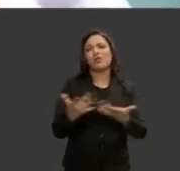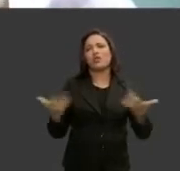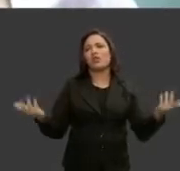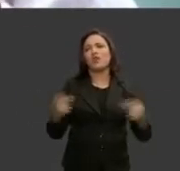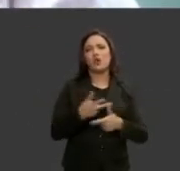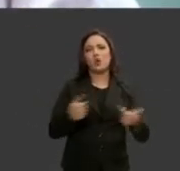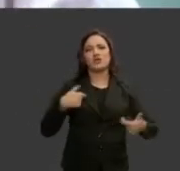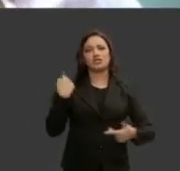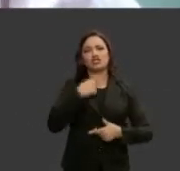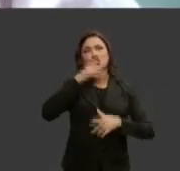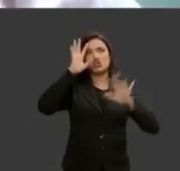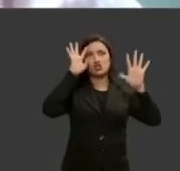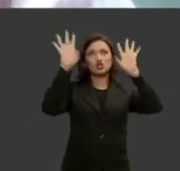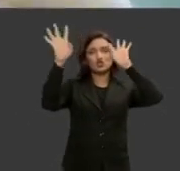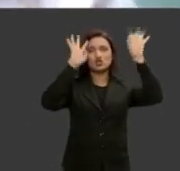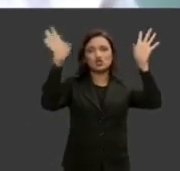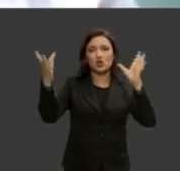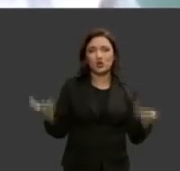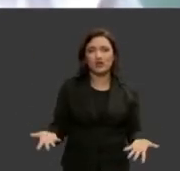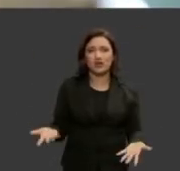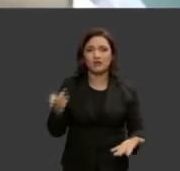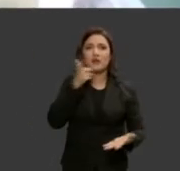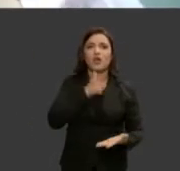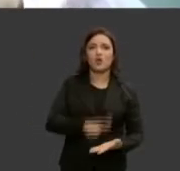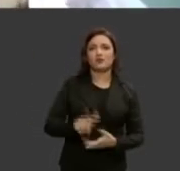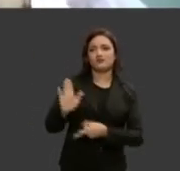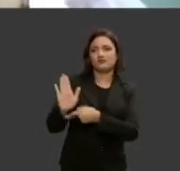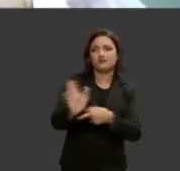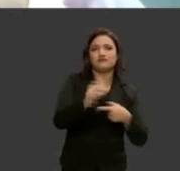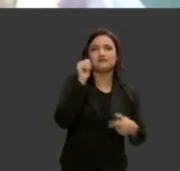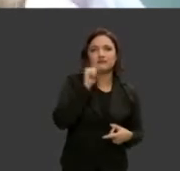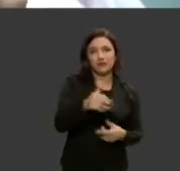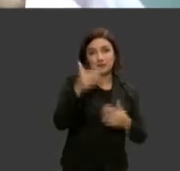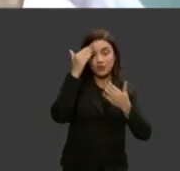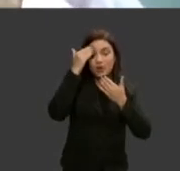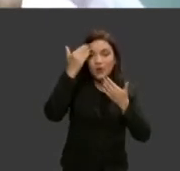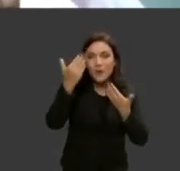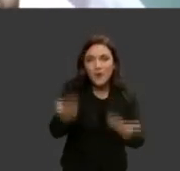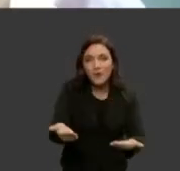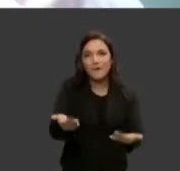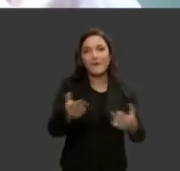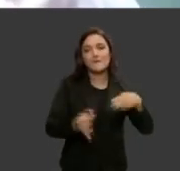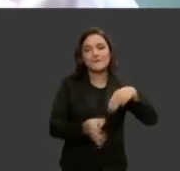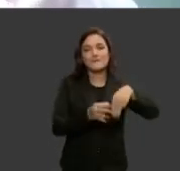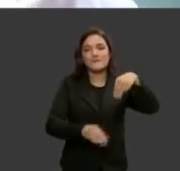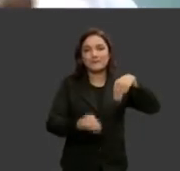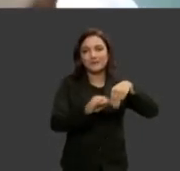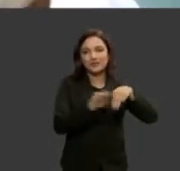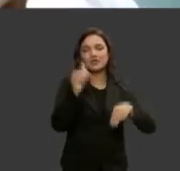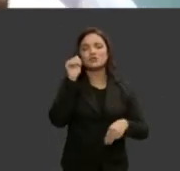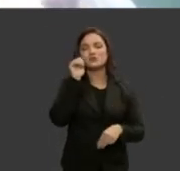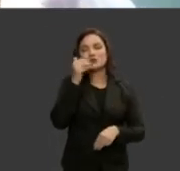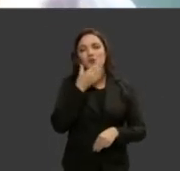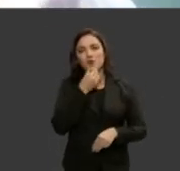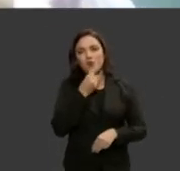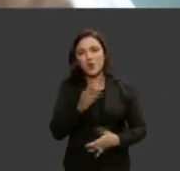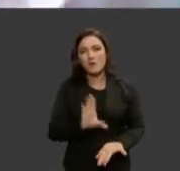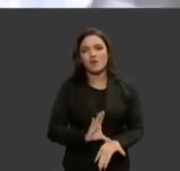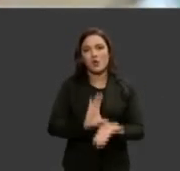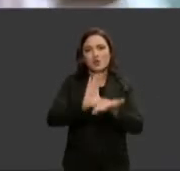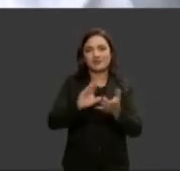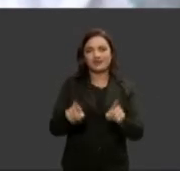sonhamos em dar para as mulheres no Brasil obrigada doutor Humberto obrigada ministro obrigada ministras conselheiras